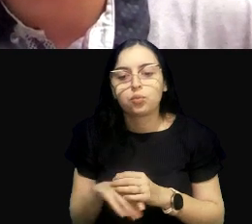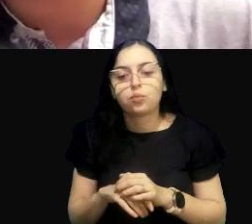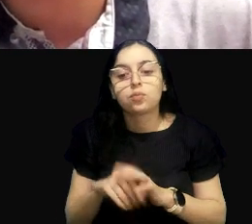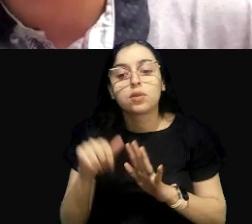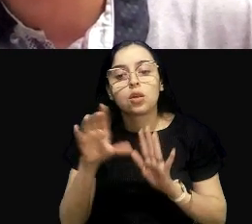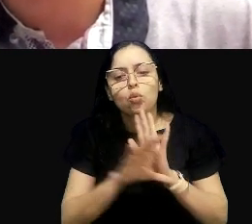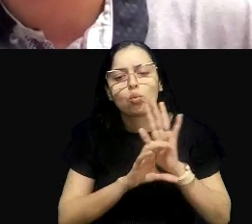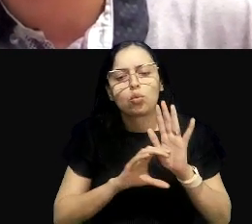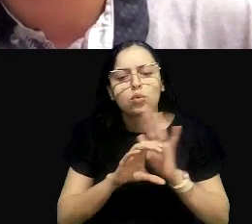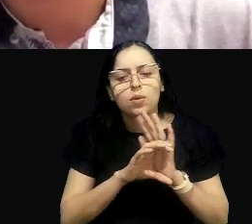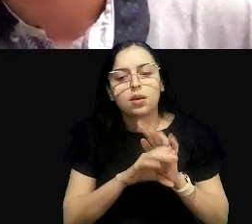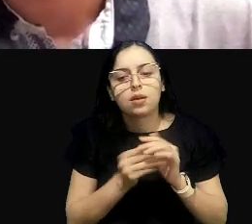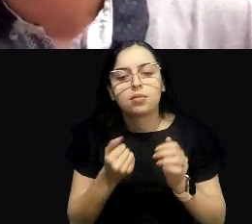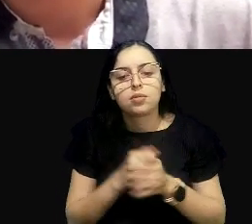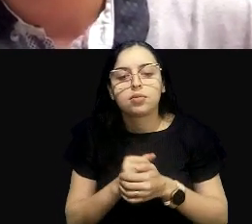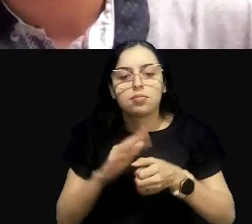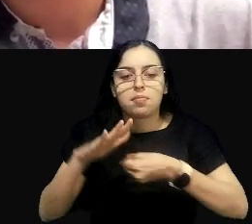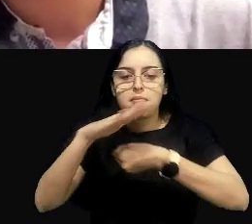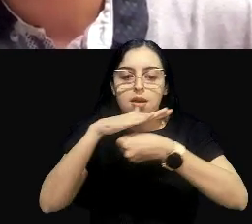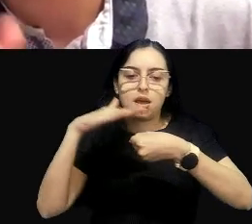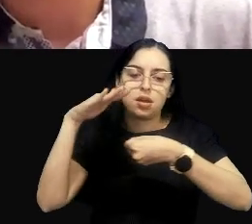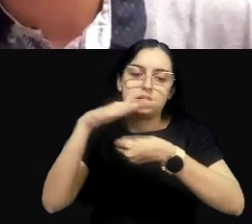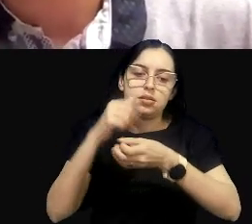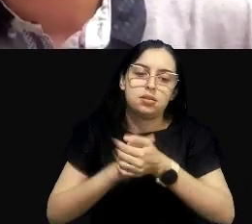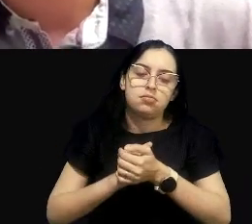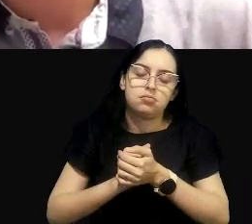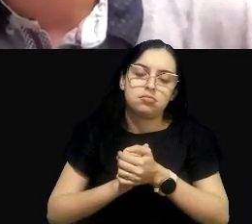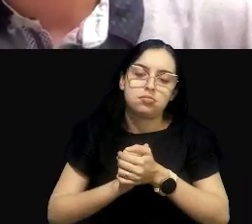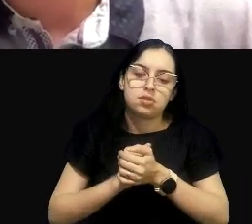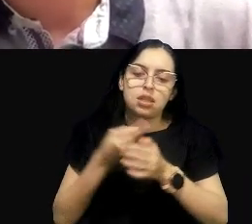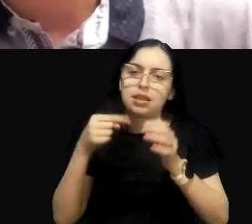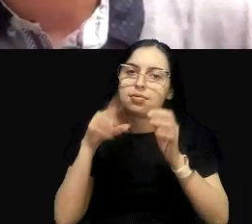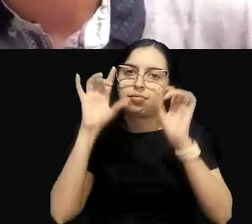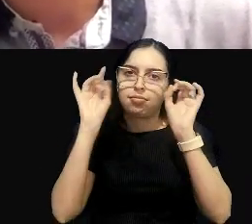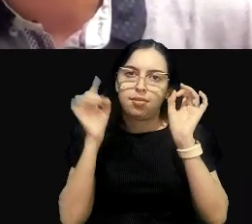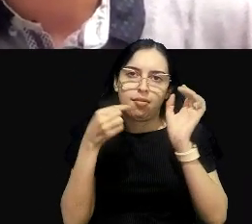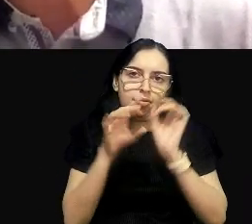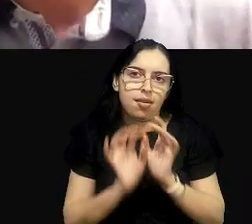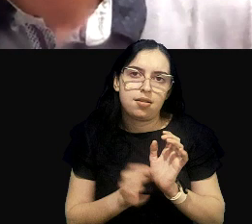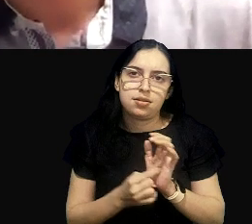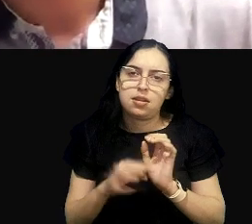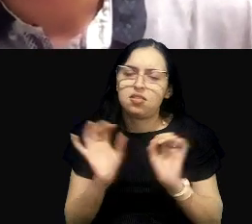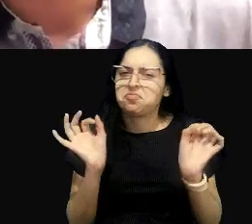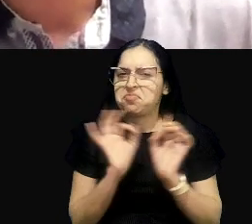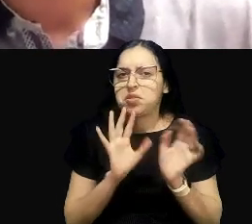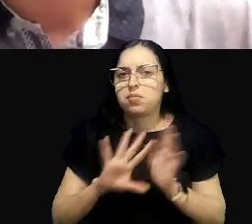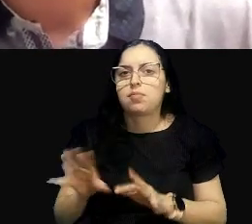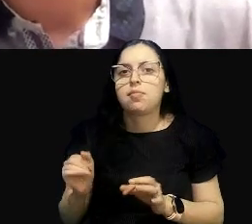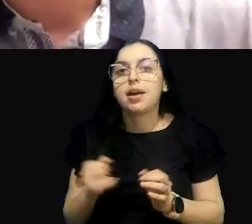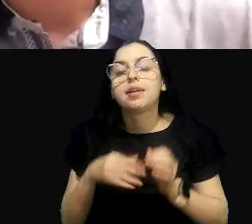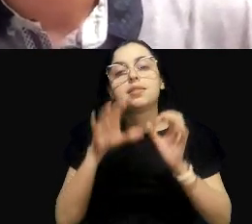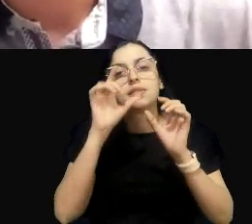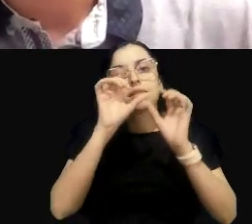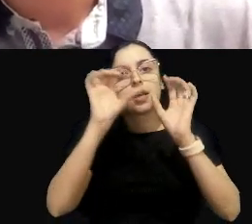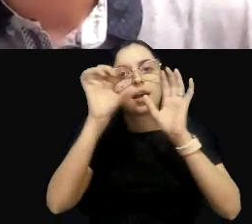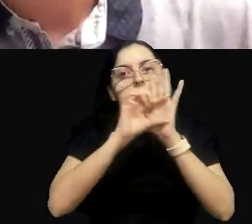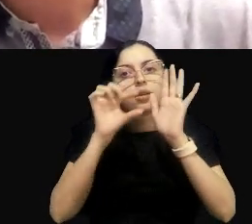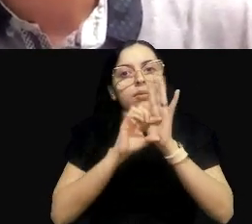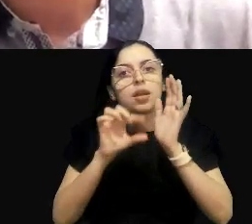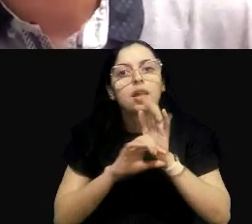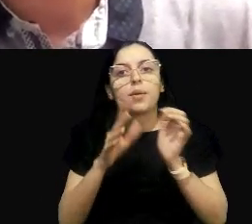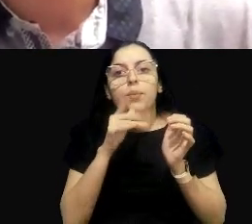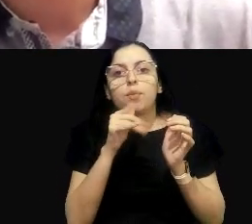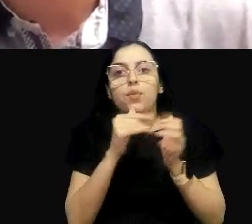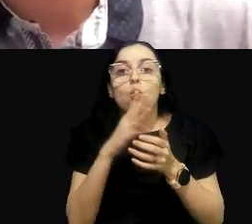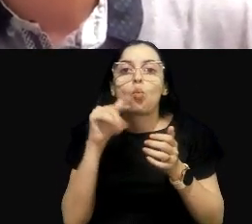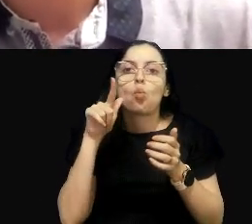patamares máximos, estão vendo? Para cada parâmetro, não vou entrar em detalhes aqui, claro, não interessa, mas para cada parâmetro de qualidade da água, a